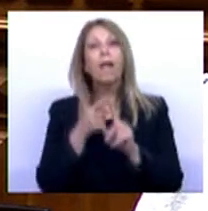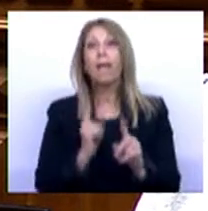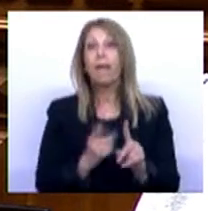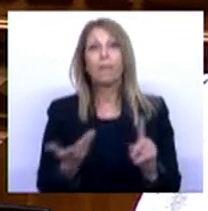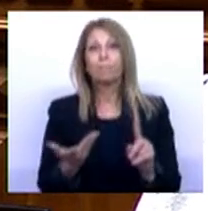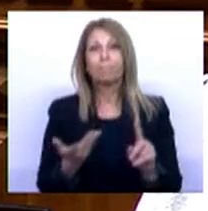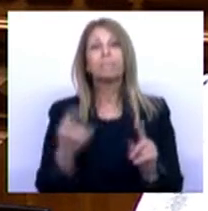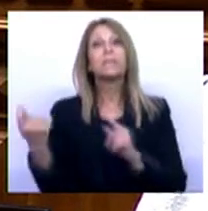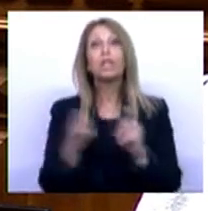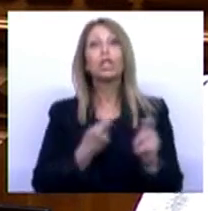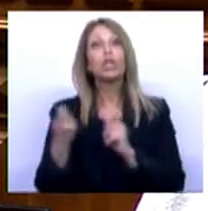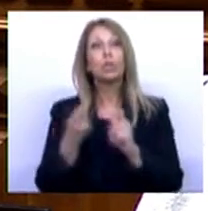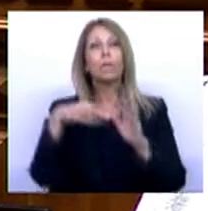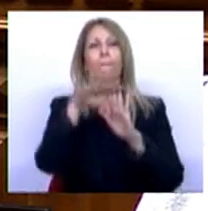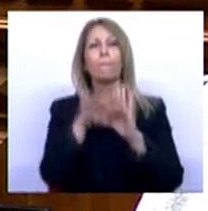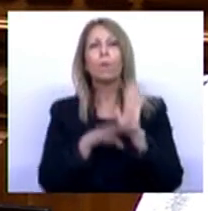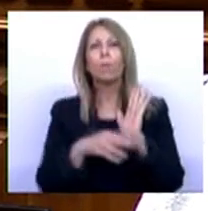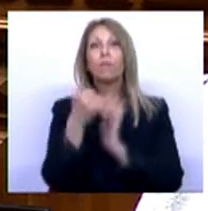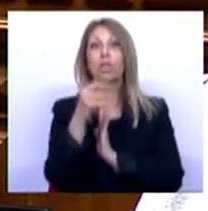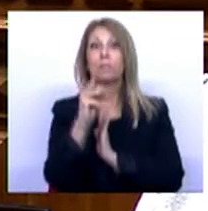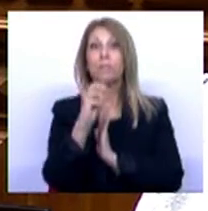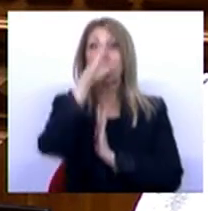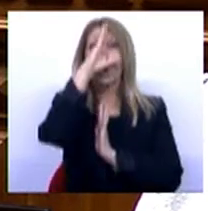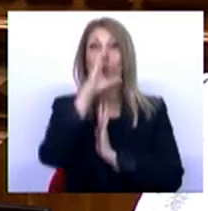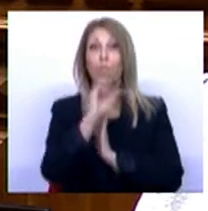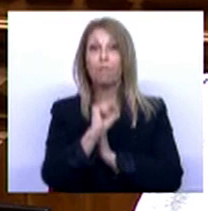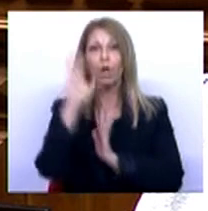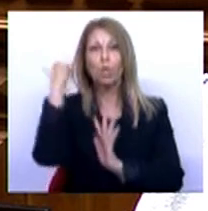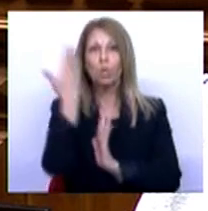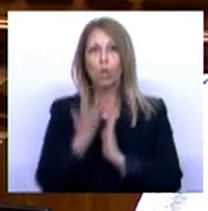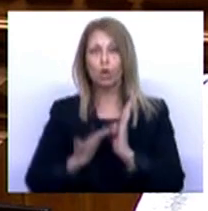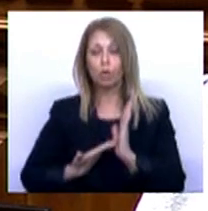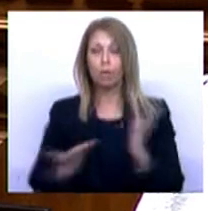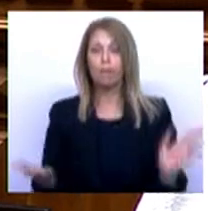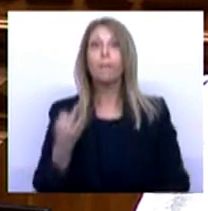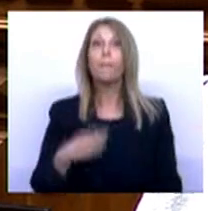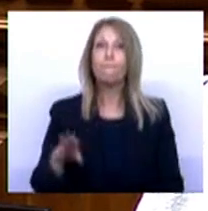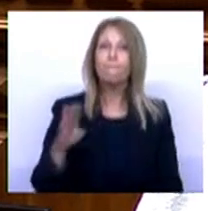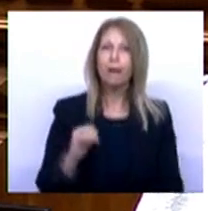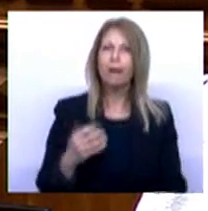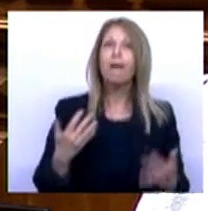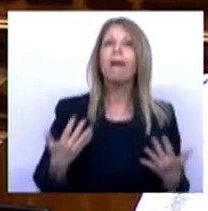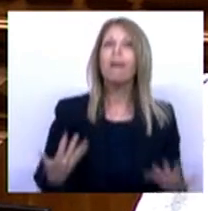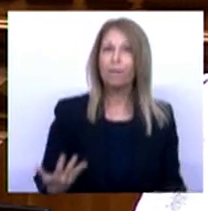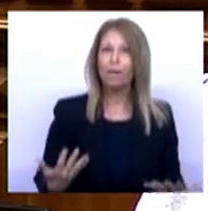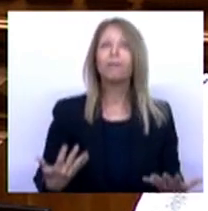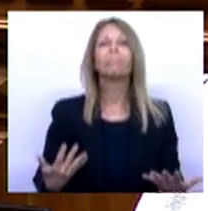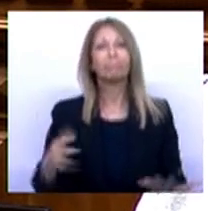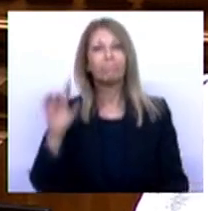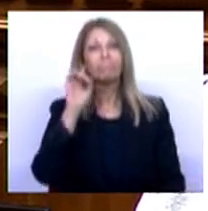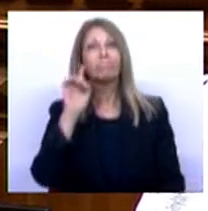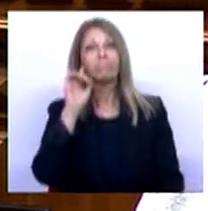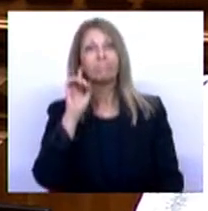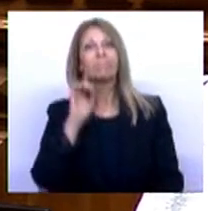do 23º Governo Constitucional. E há para o Partido Socialista um momento particularmente importante.